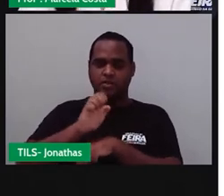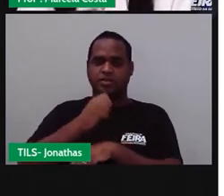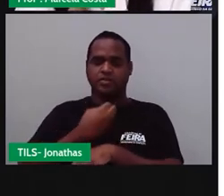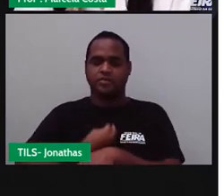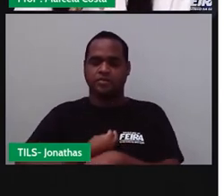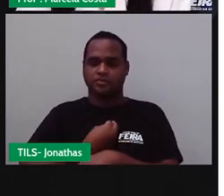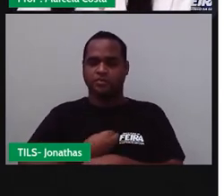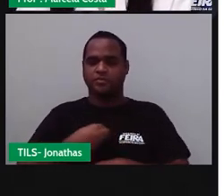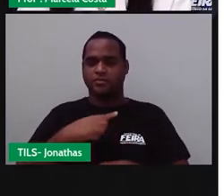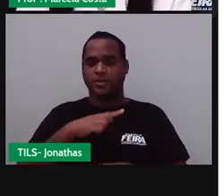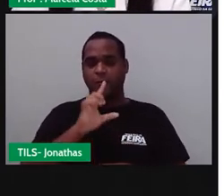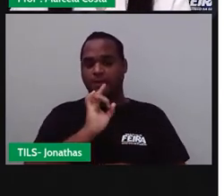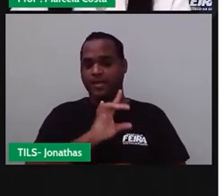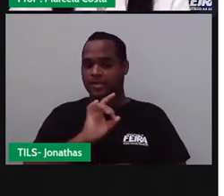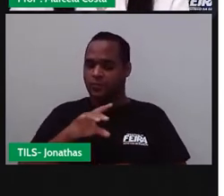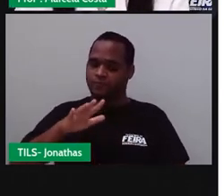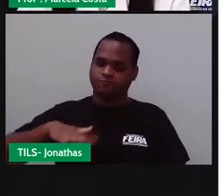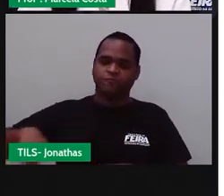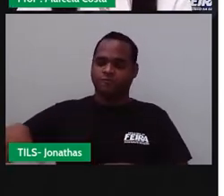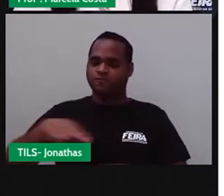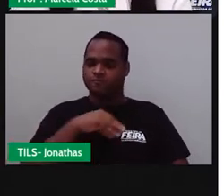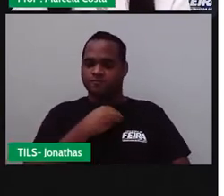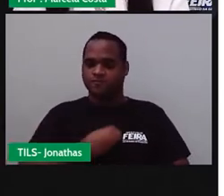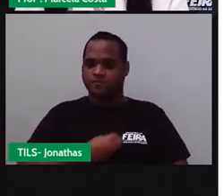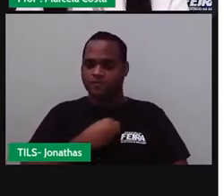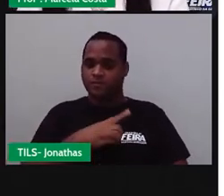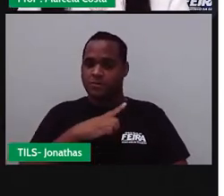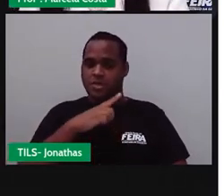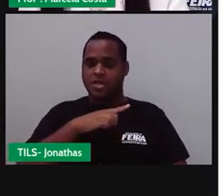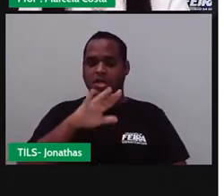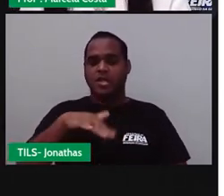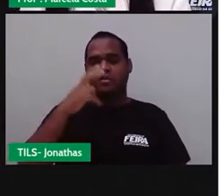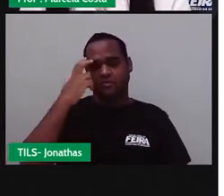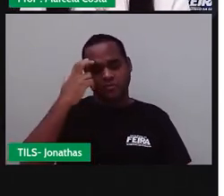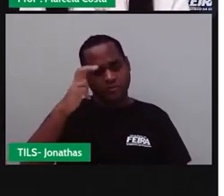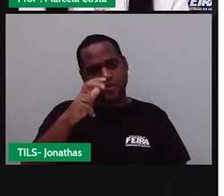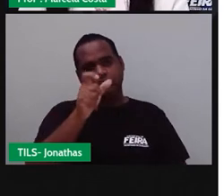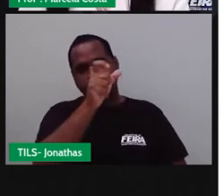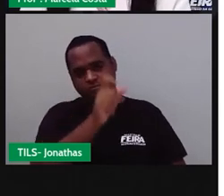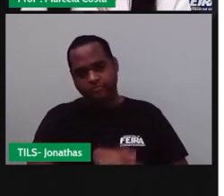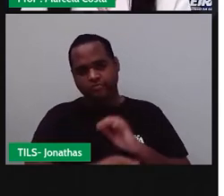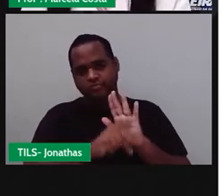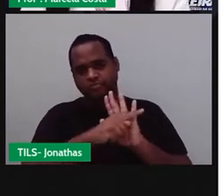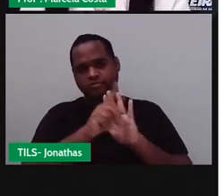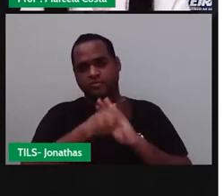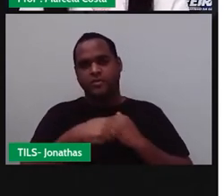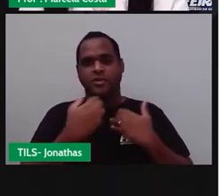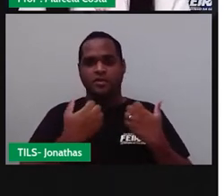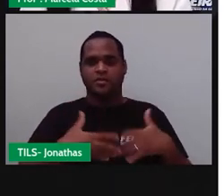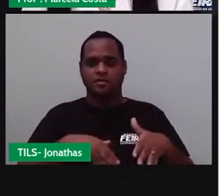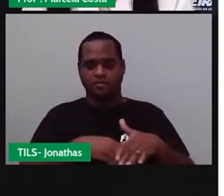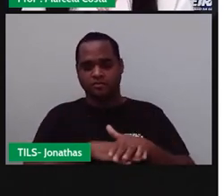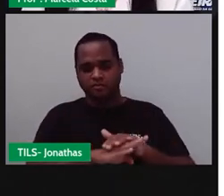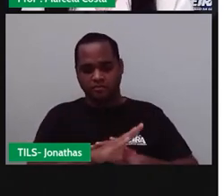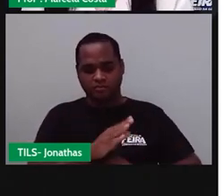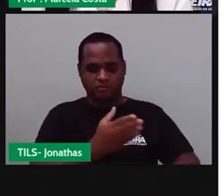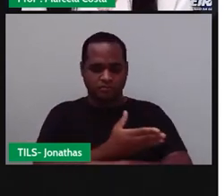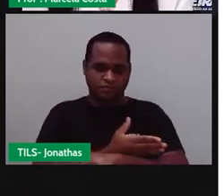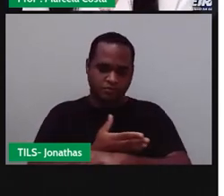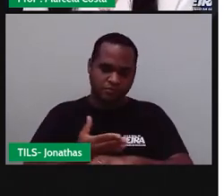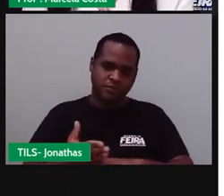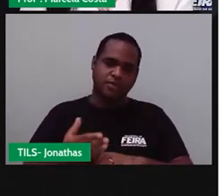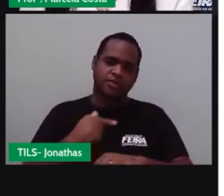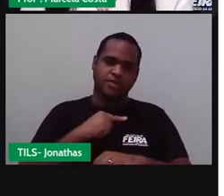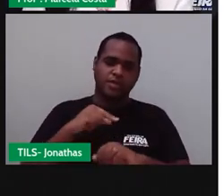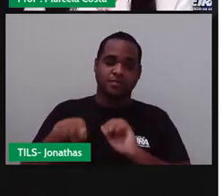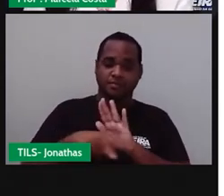né? Então, cada região tem uma cultura específica, tem costumes diferentes,